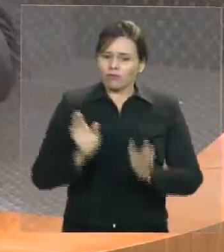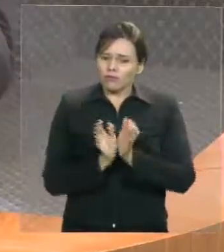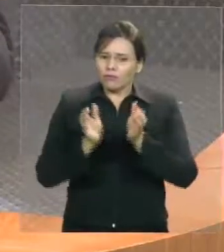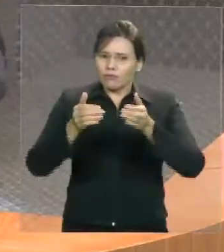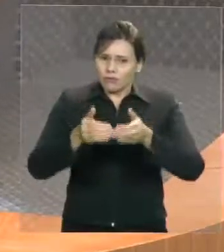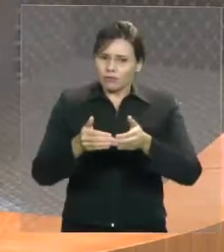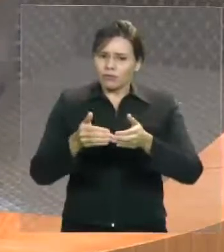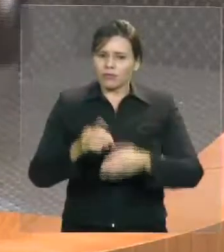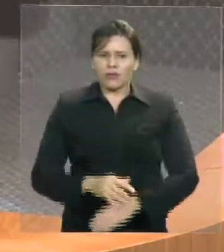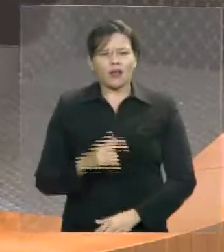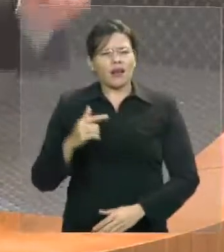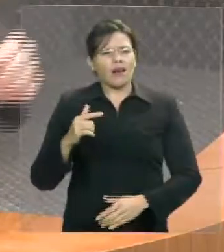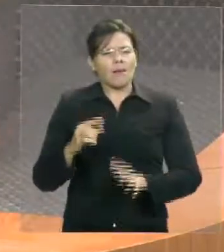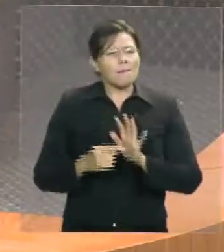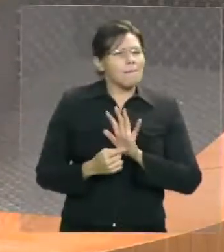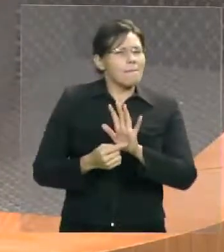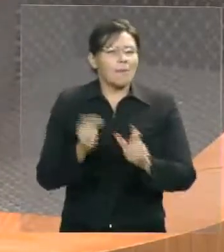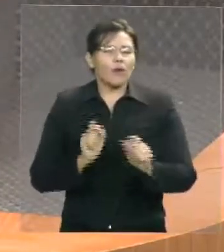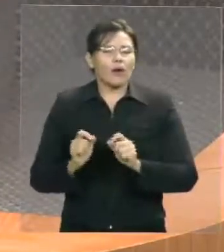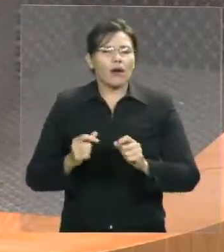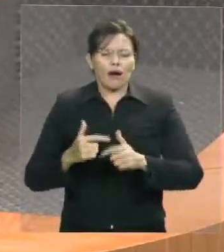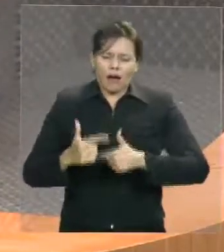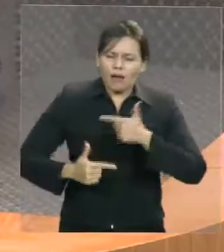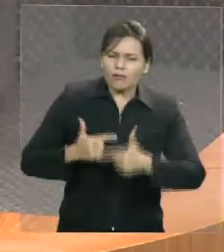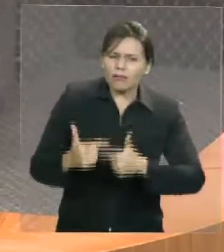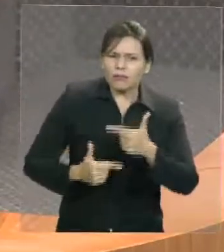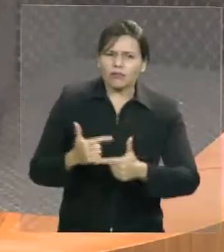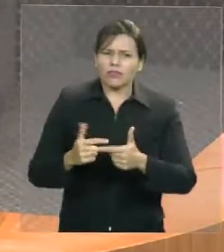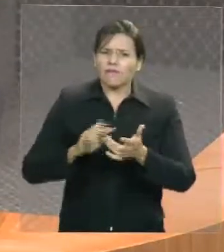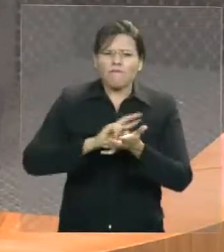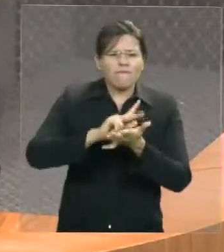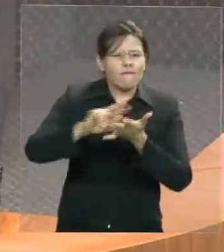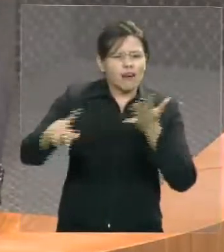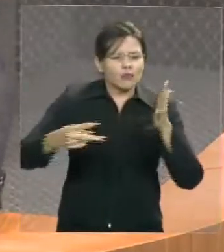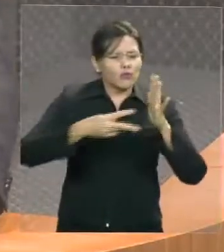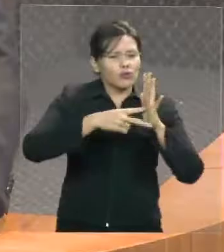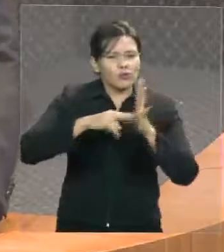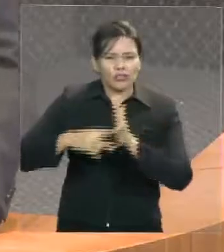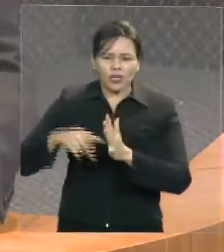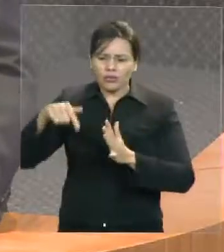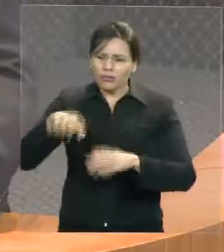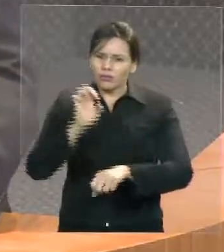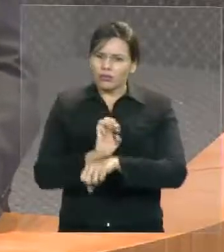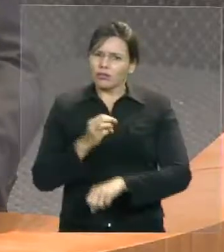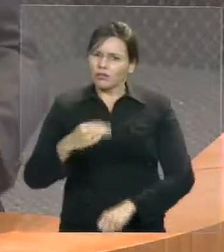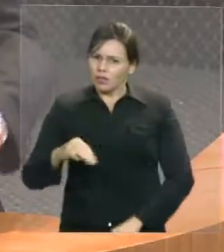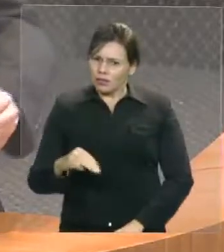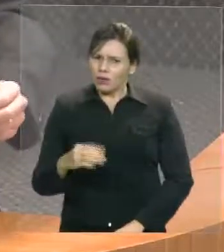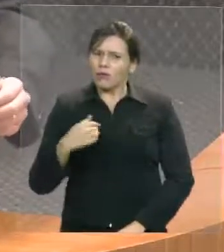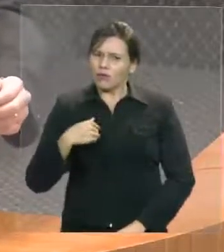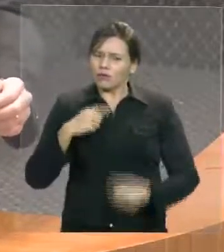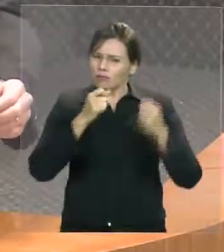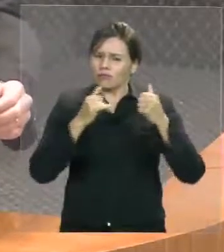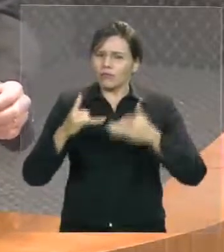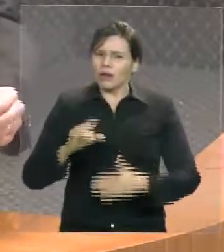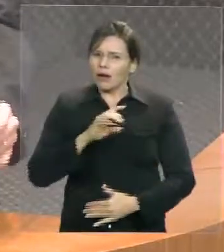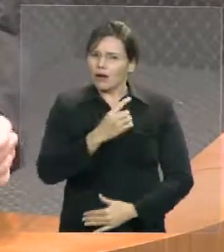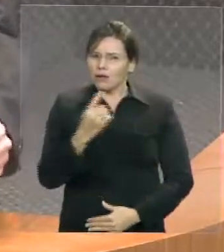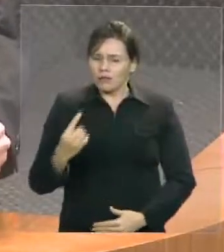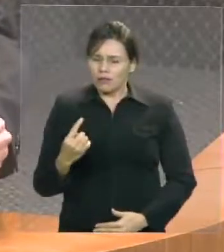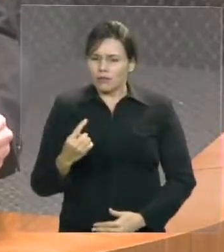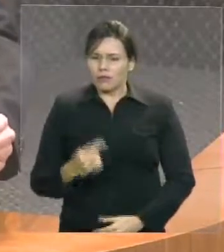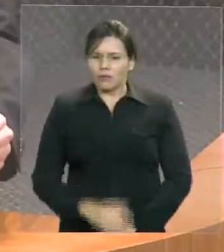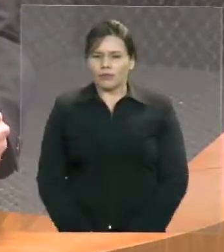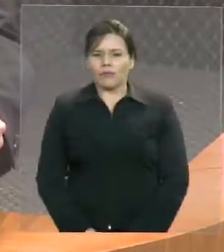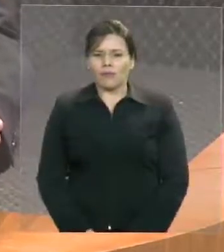categorias sindicais do Estado do Maranhão. E aí eu vou citar cada uma delas aqui, para que